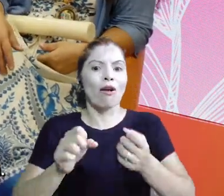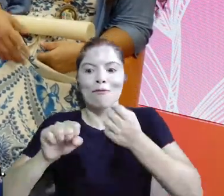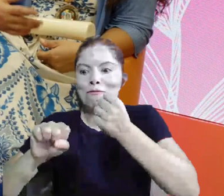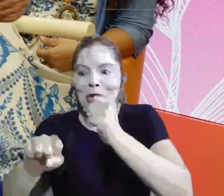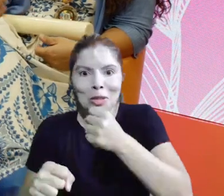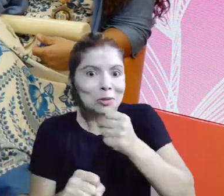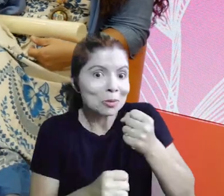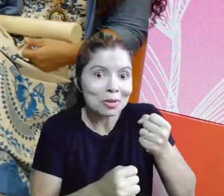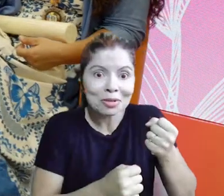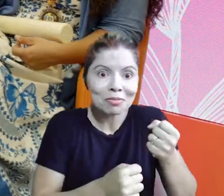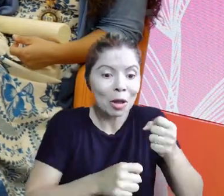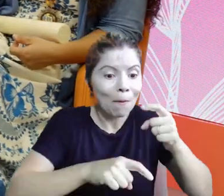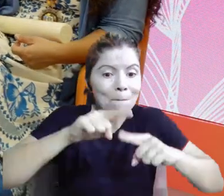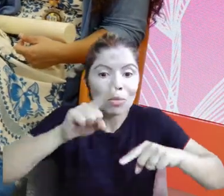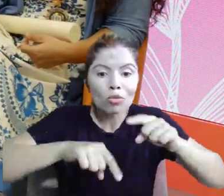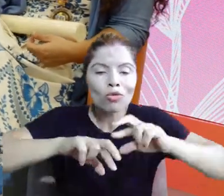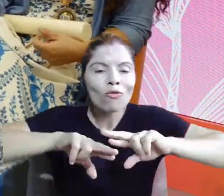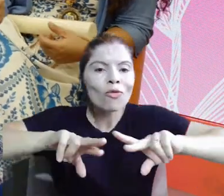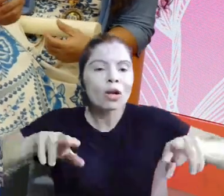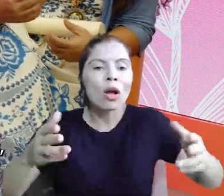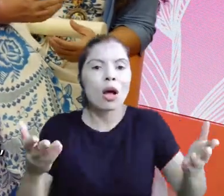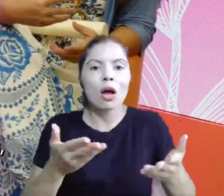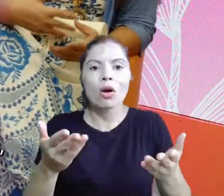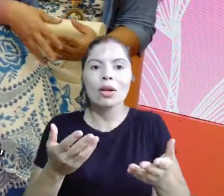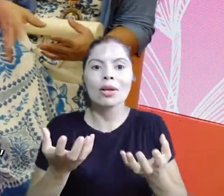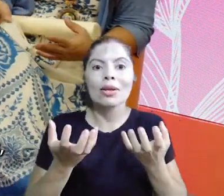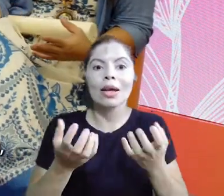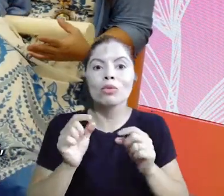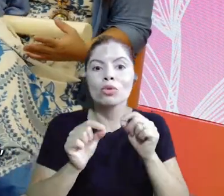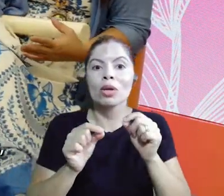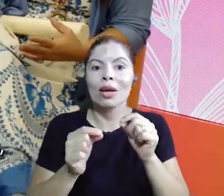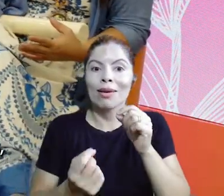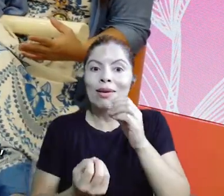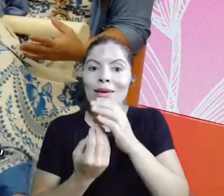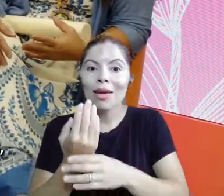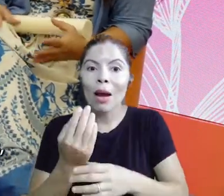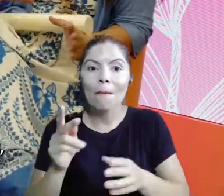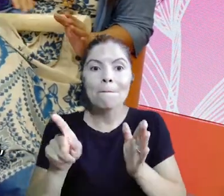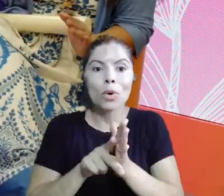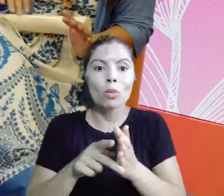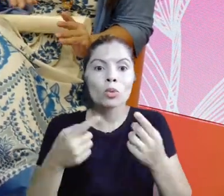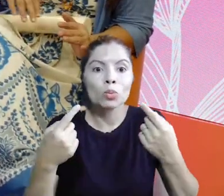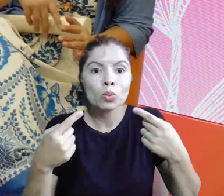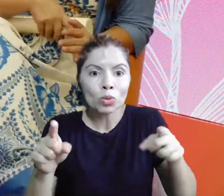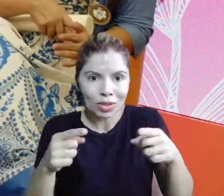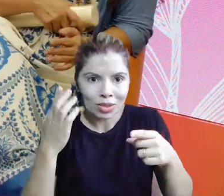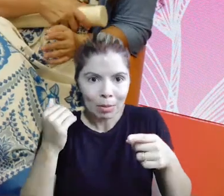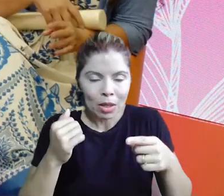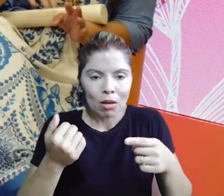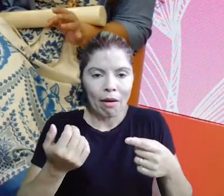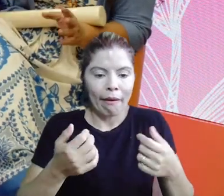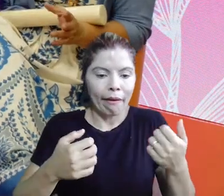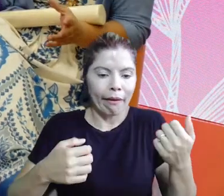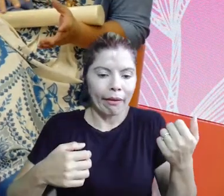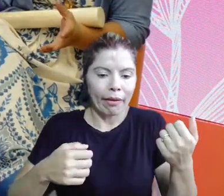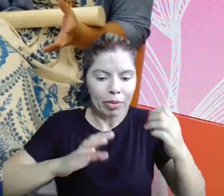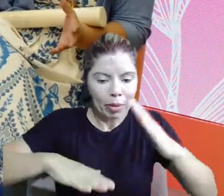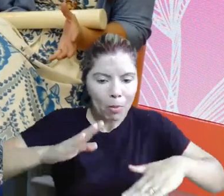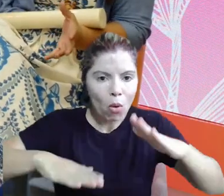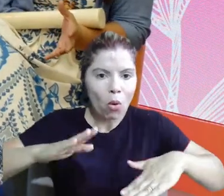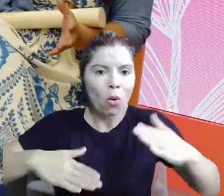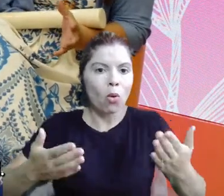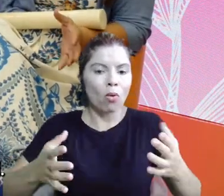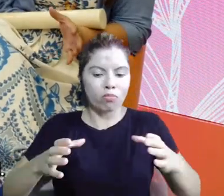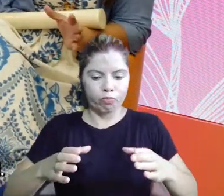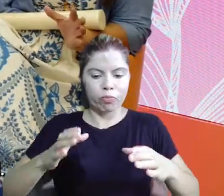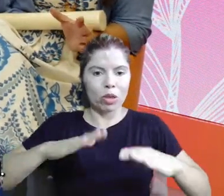vassoura, agora a gente está com o projeto de desenvolver uma linha de instrumentos musicais, então já tem tambor, a gente já fez, e tudo isso